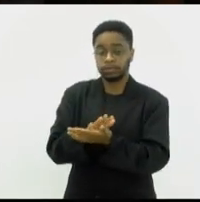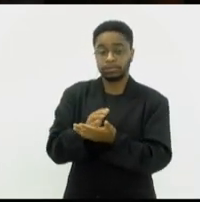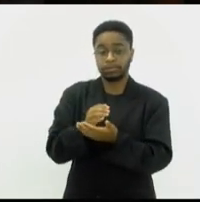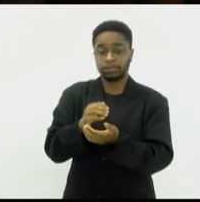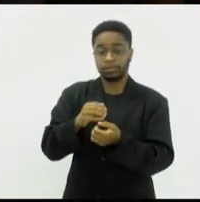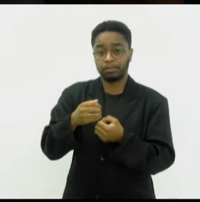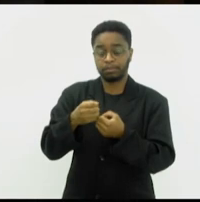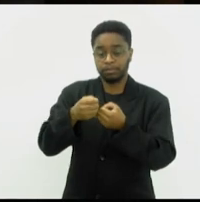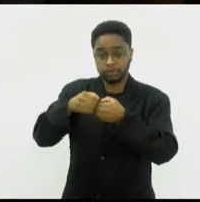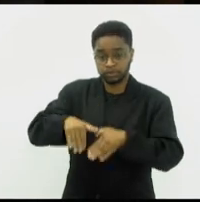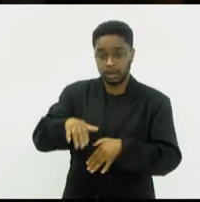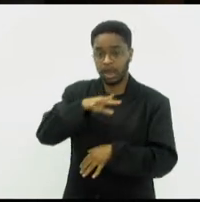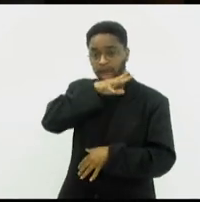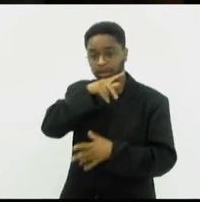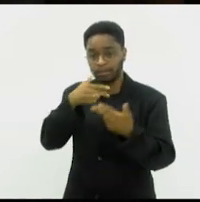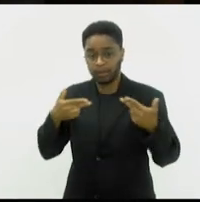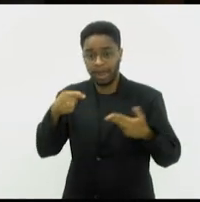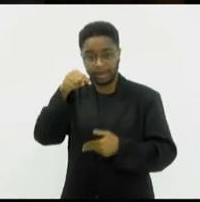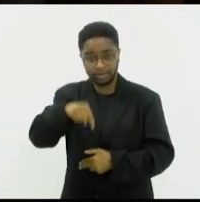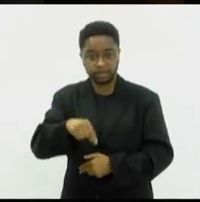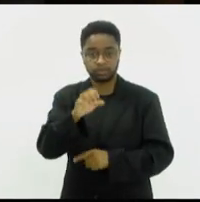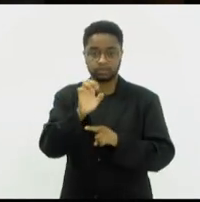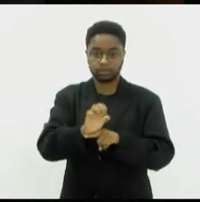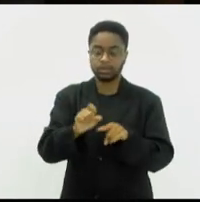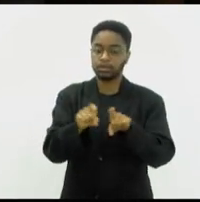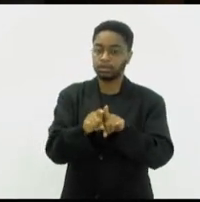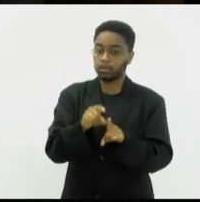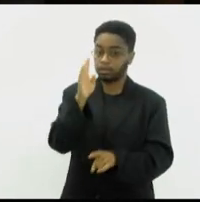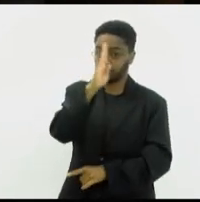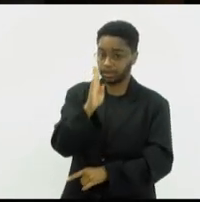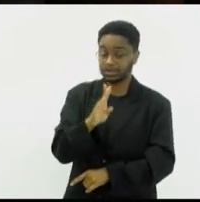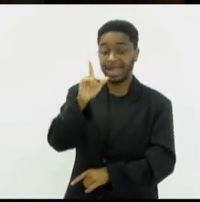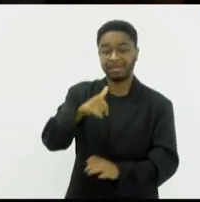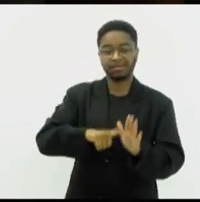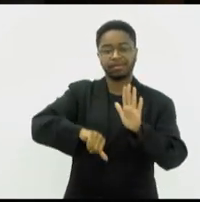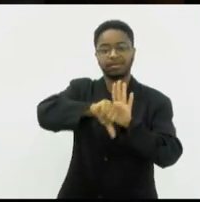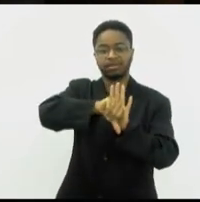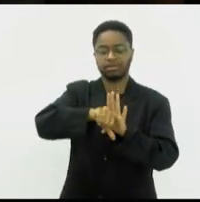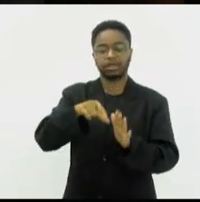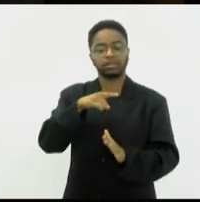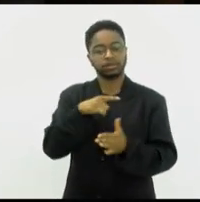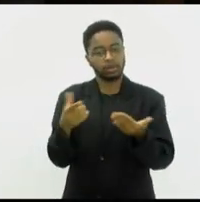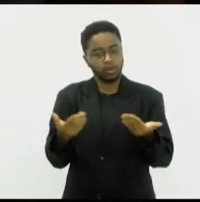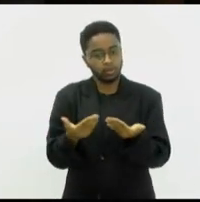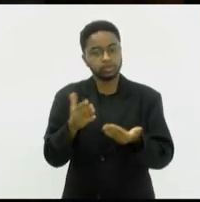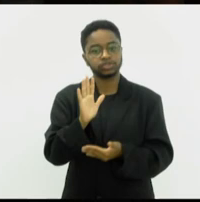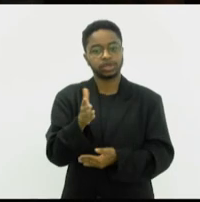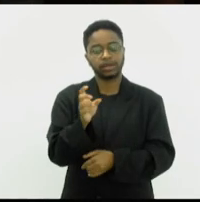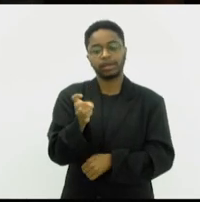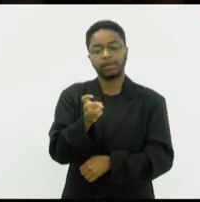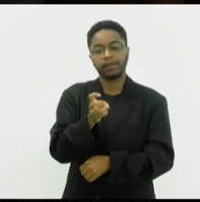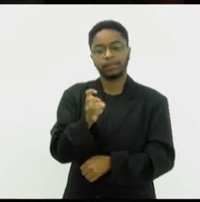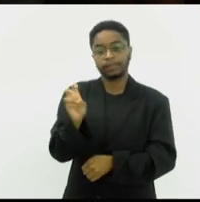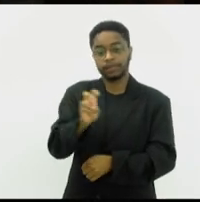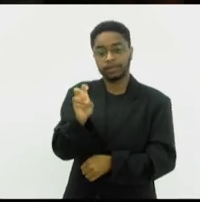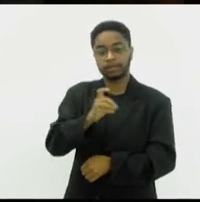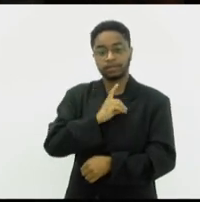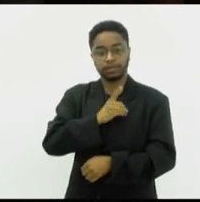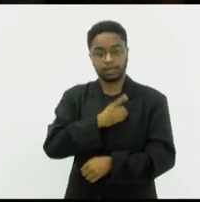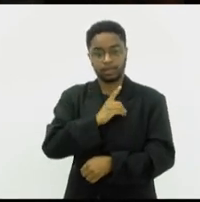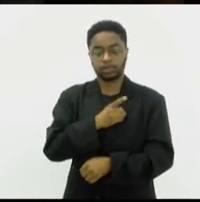Estado, como também no nosso país, é crime. Tanto é que hoje nós temos a 5ª Delegacia lá de Osasca